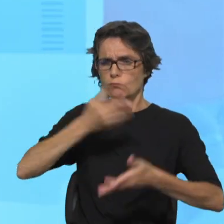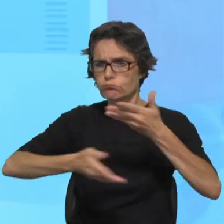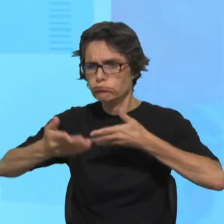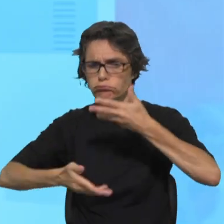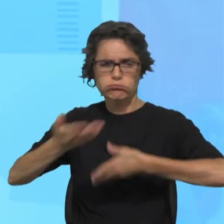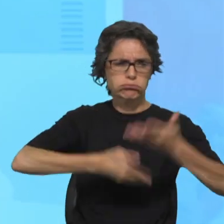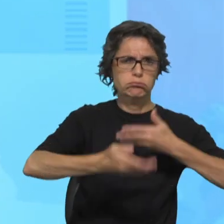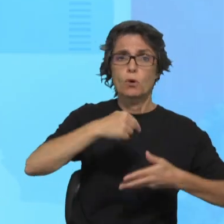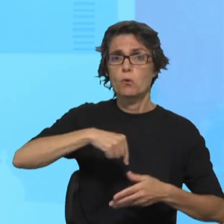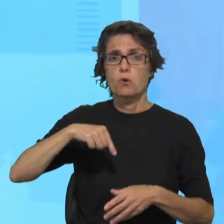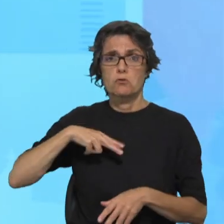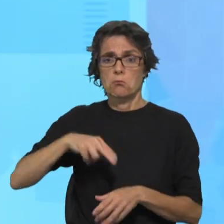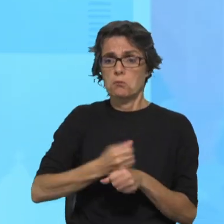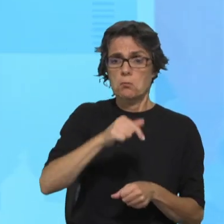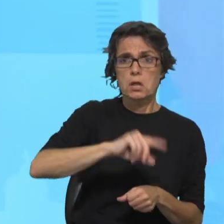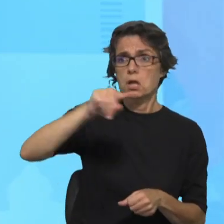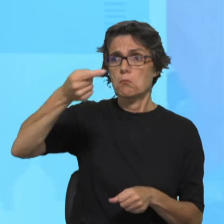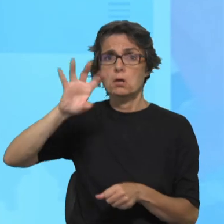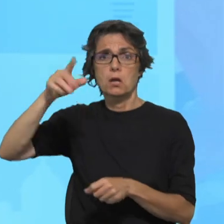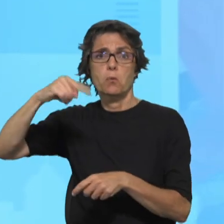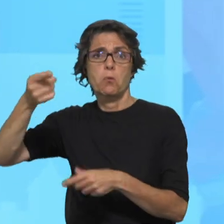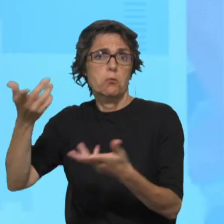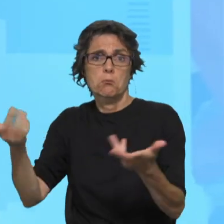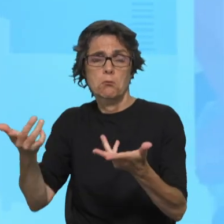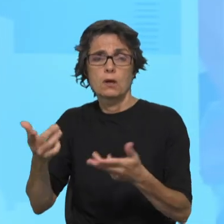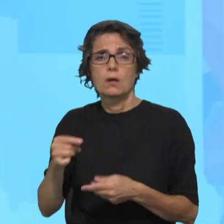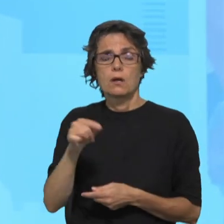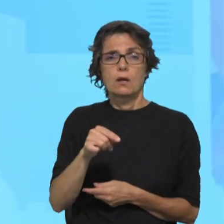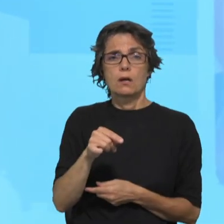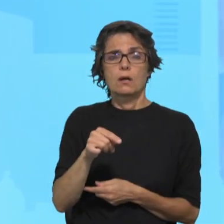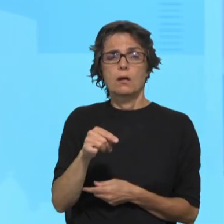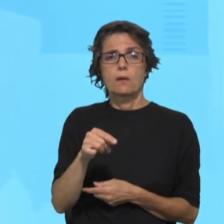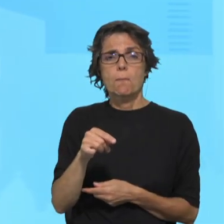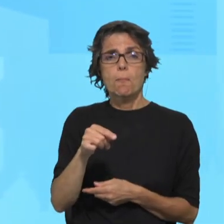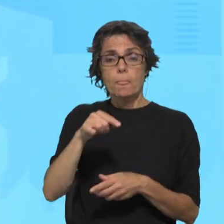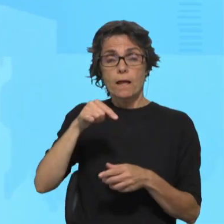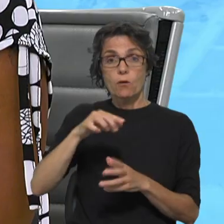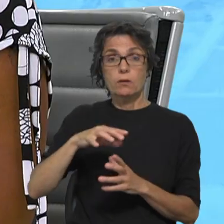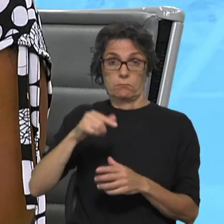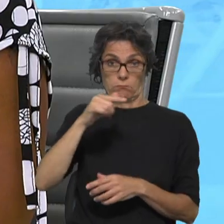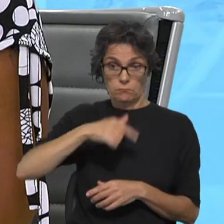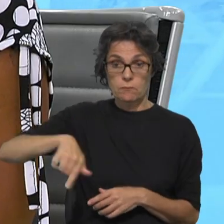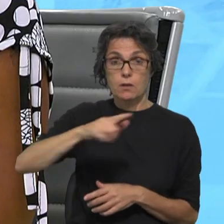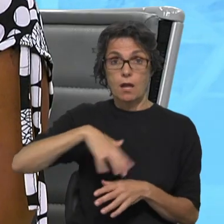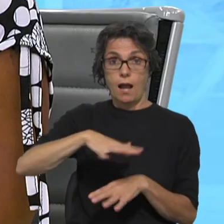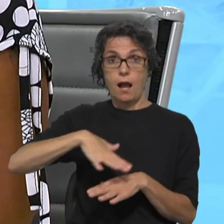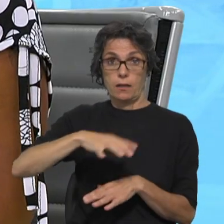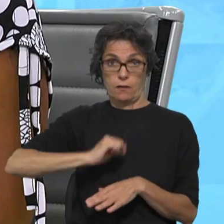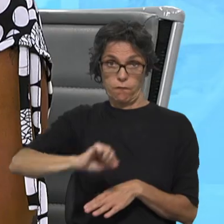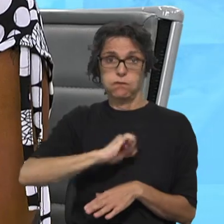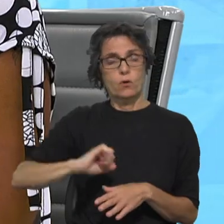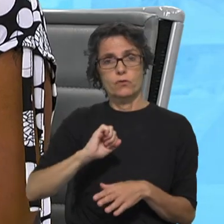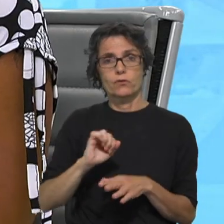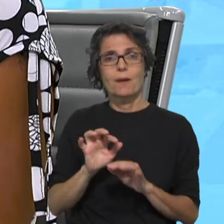amanhã no outro. A realidade das migrações, nomeadamente aqui no hemisfério norte, mudou um bocadinho. Sim.